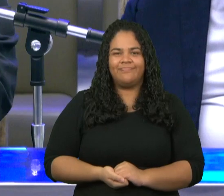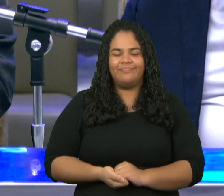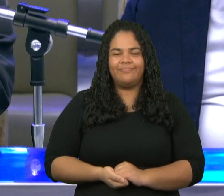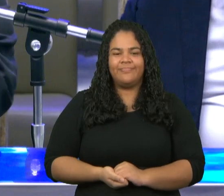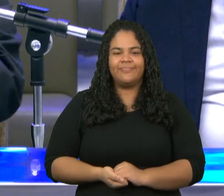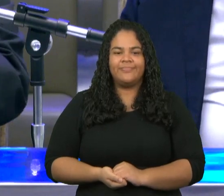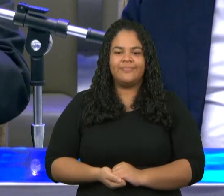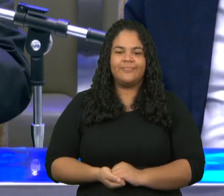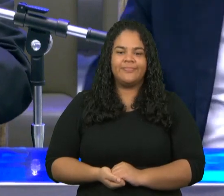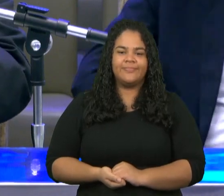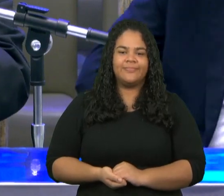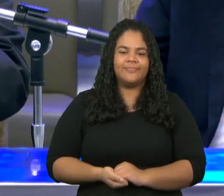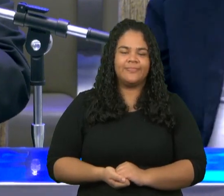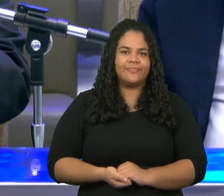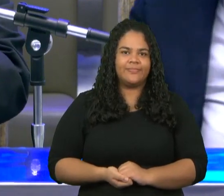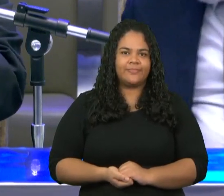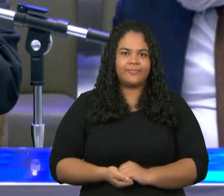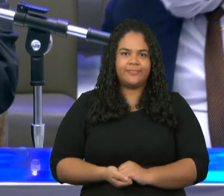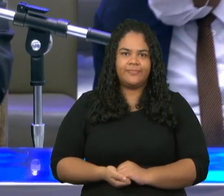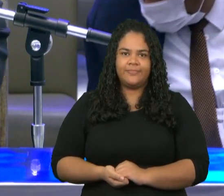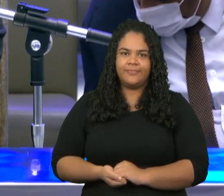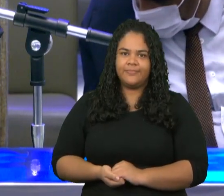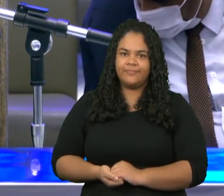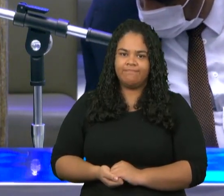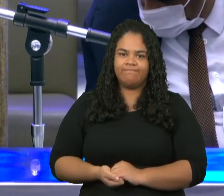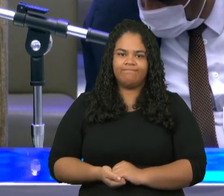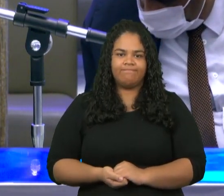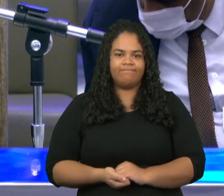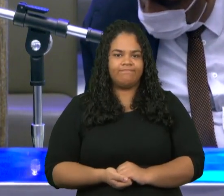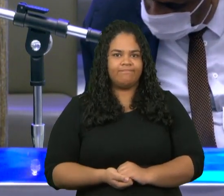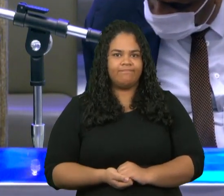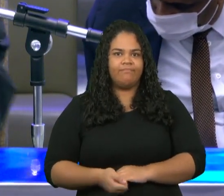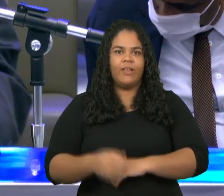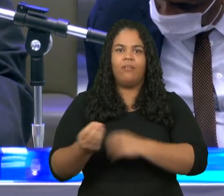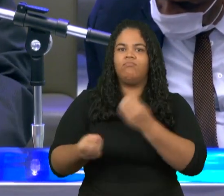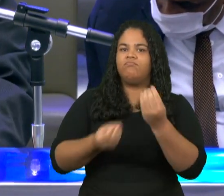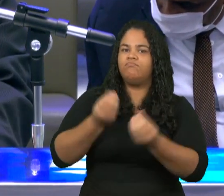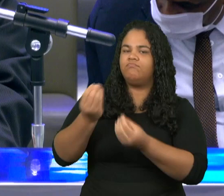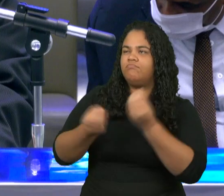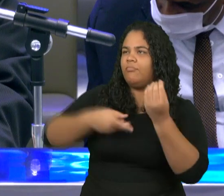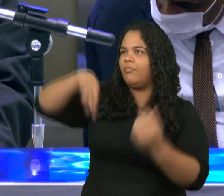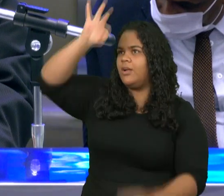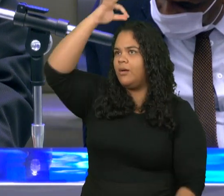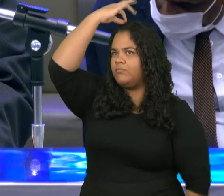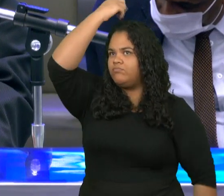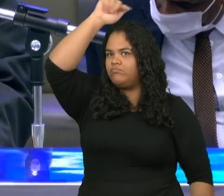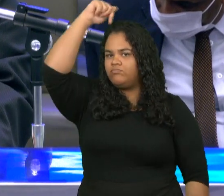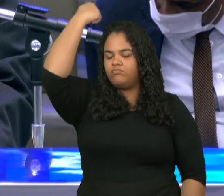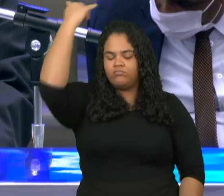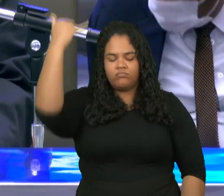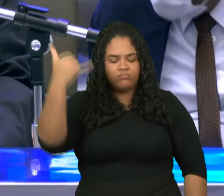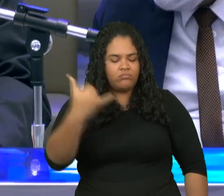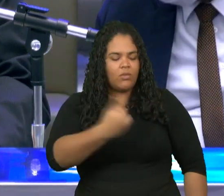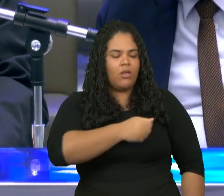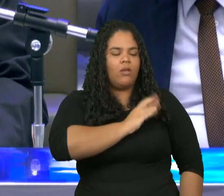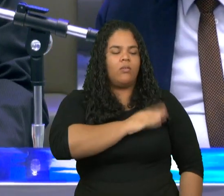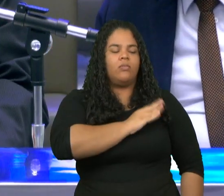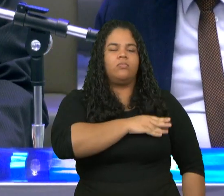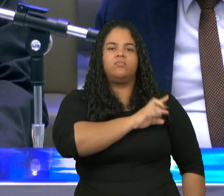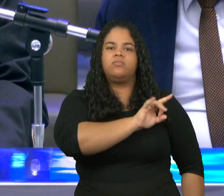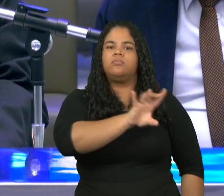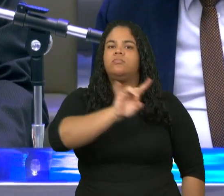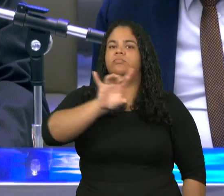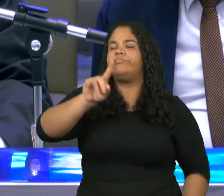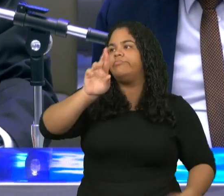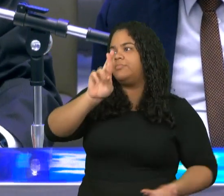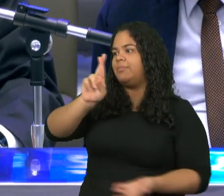Palavra aquilo que o Espírito Santo com certeza nos quer